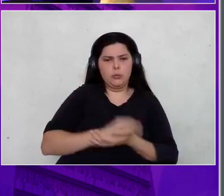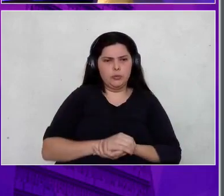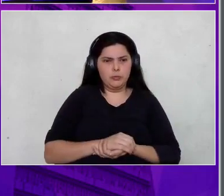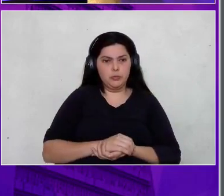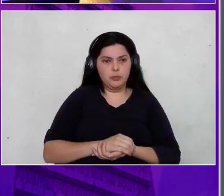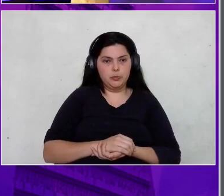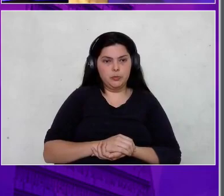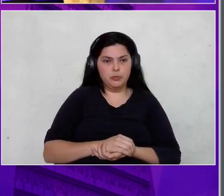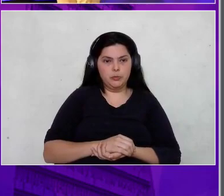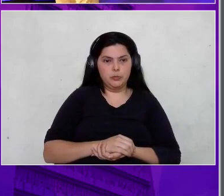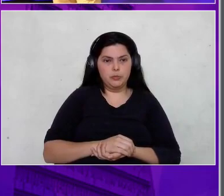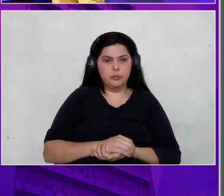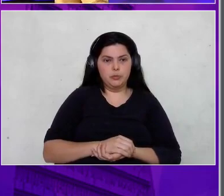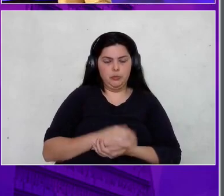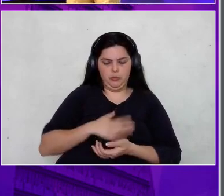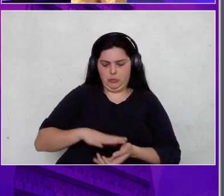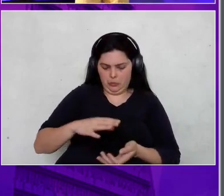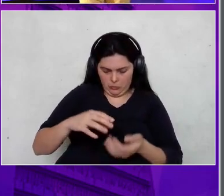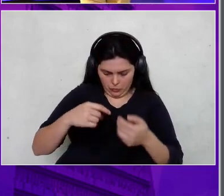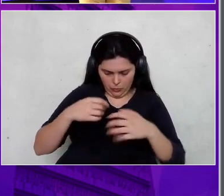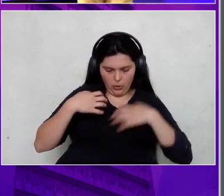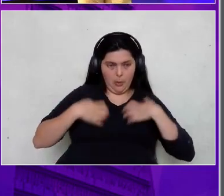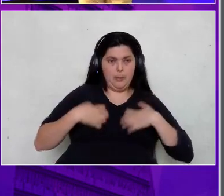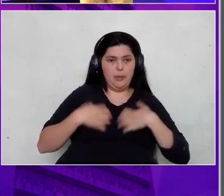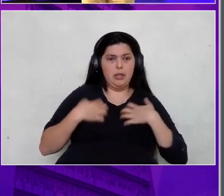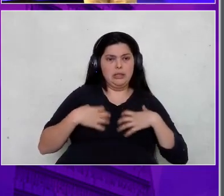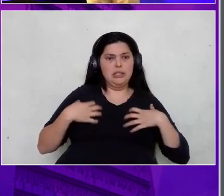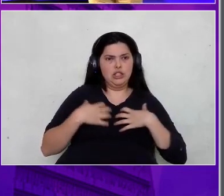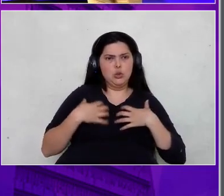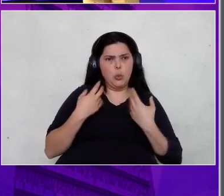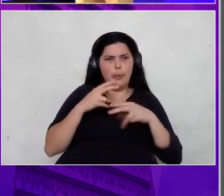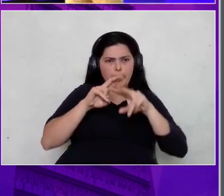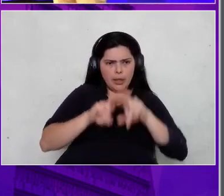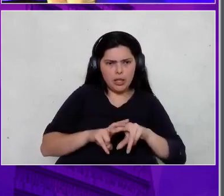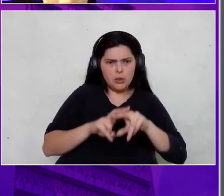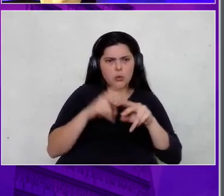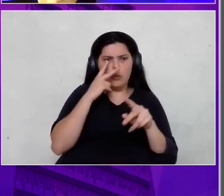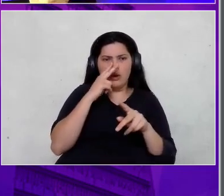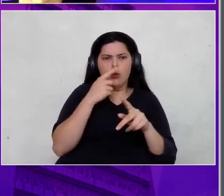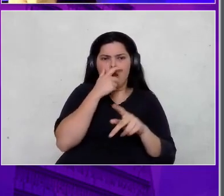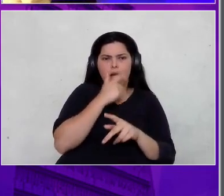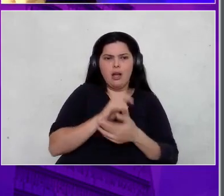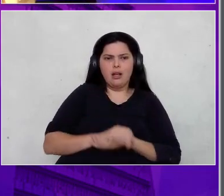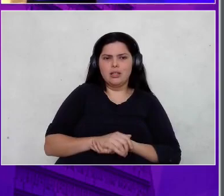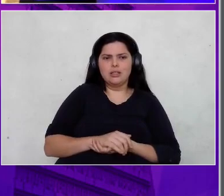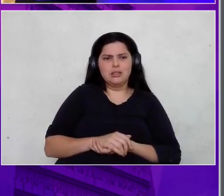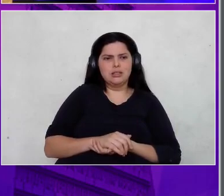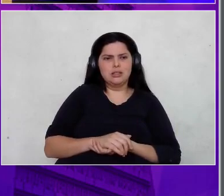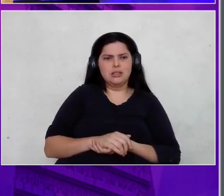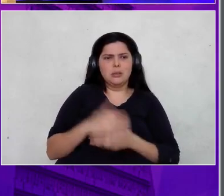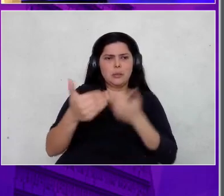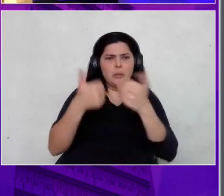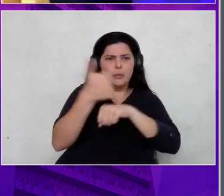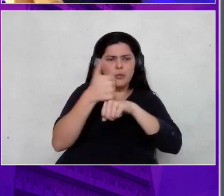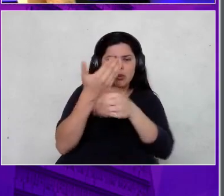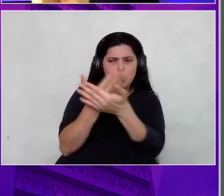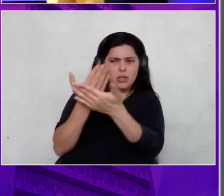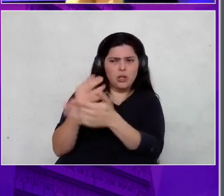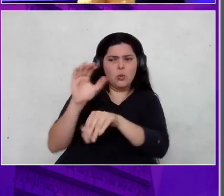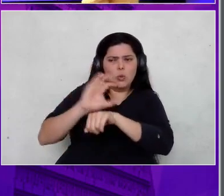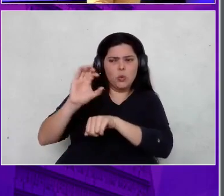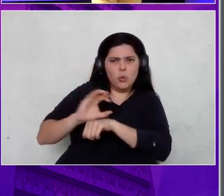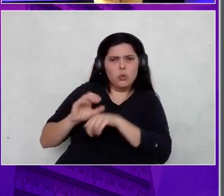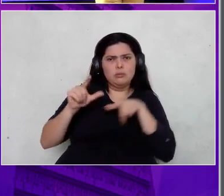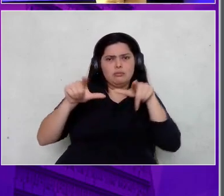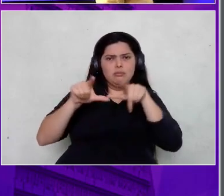Voltando aqui. Então, no Mar Revolto, cara, se você está se sentindo preso, se você acha que você está na carreira, você está estudando, está fazendo curso, está se certificando,